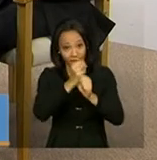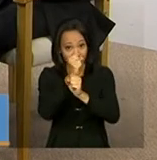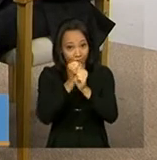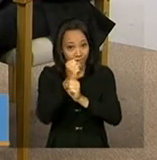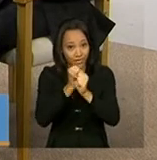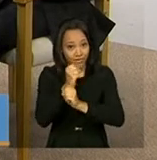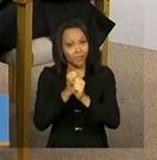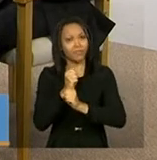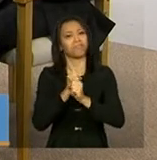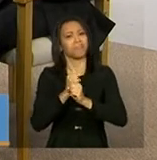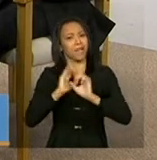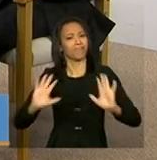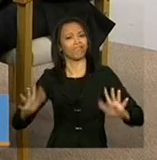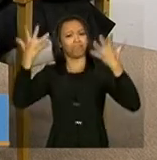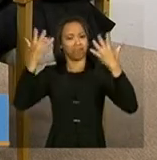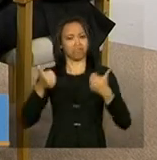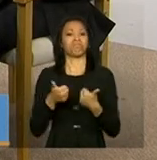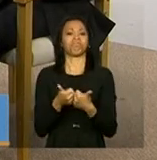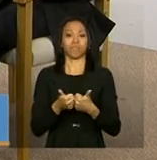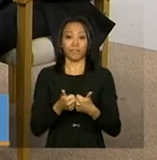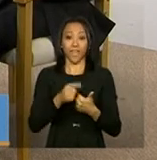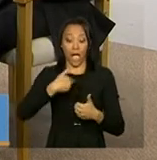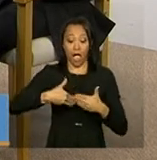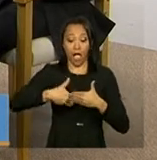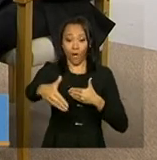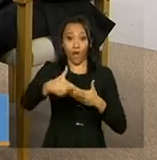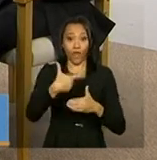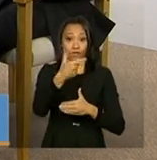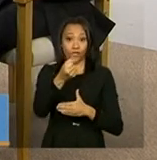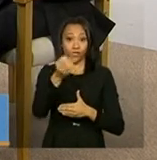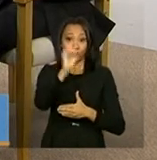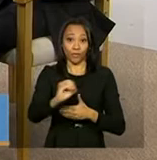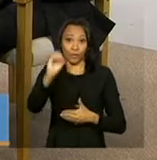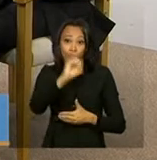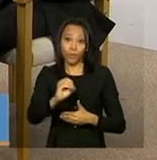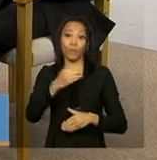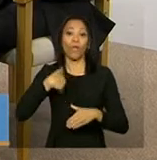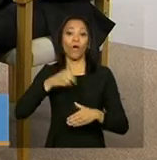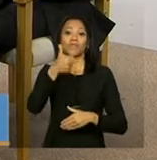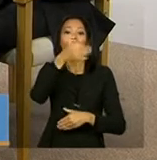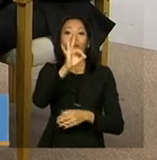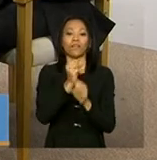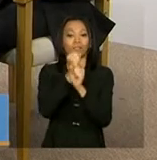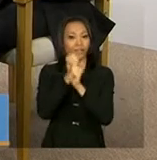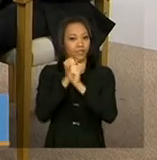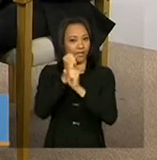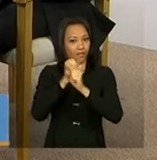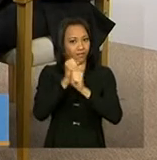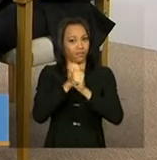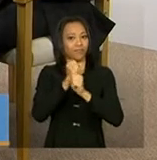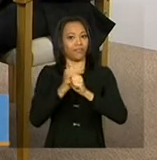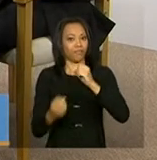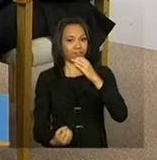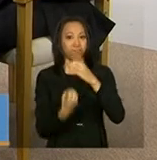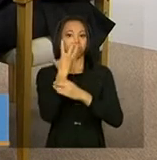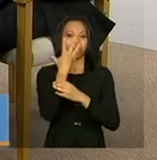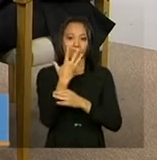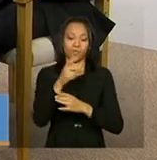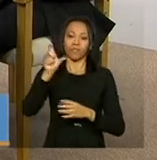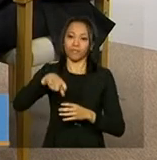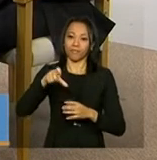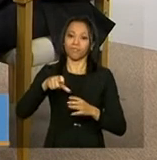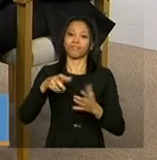é um período de celebração, no dia 20 agora de outubro nós fazemos 10 anos, o Bolsa Família completo 10 anos e